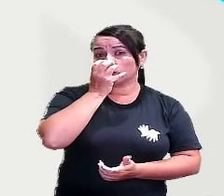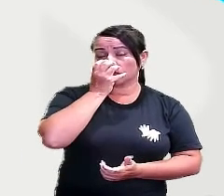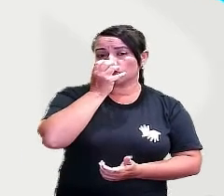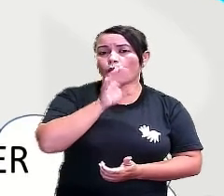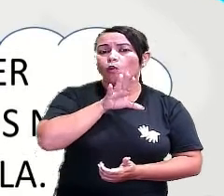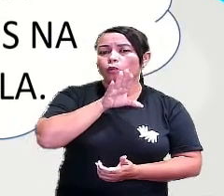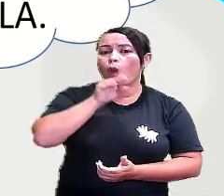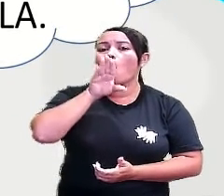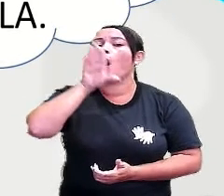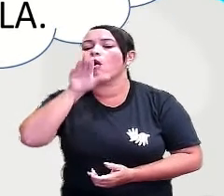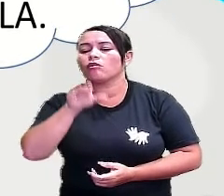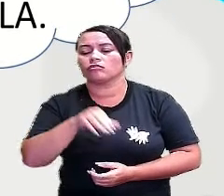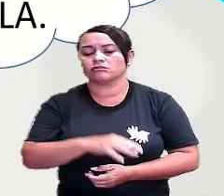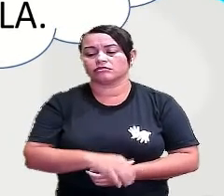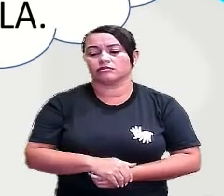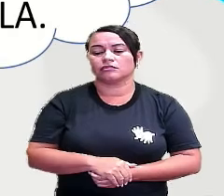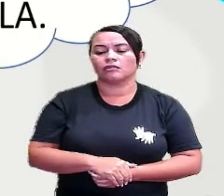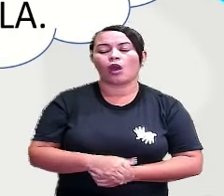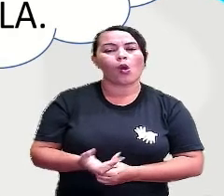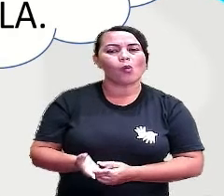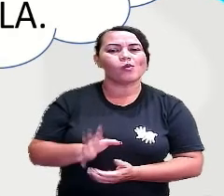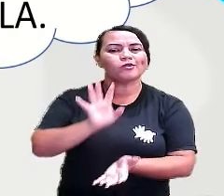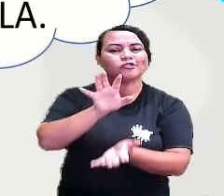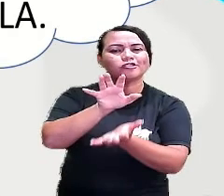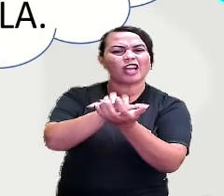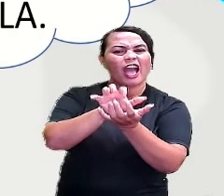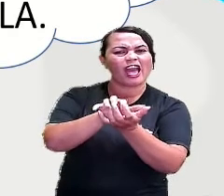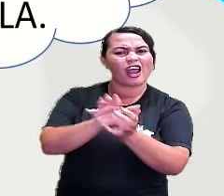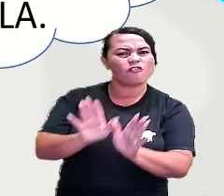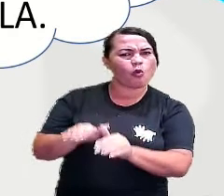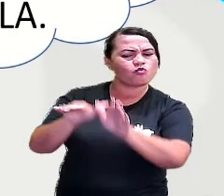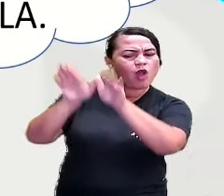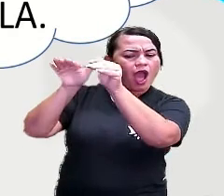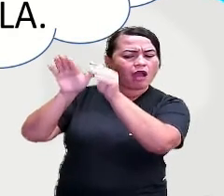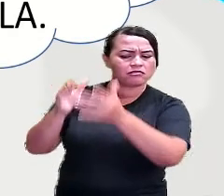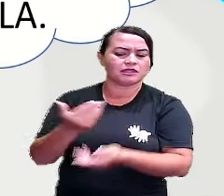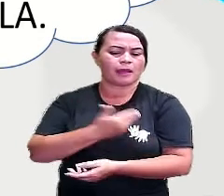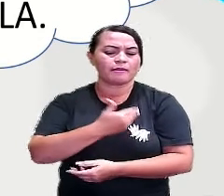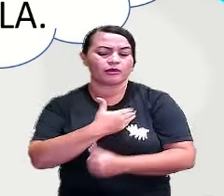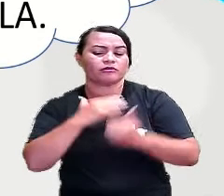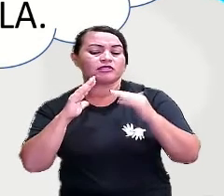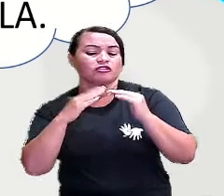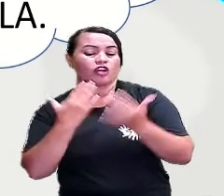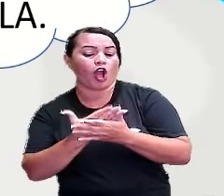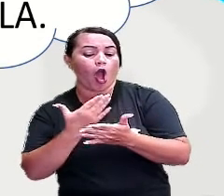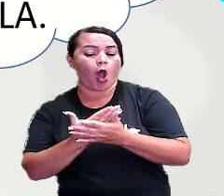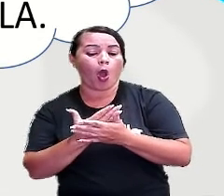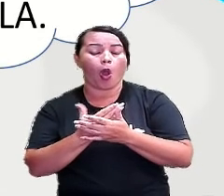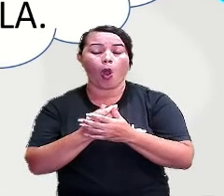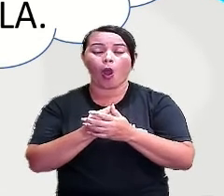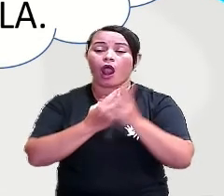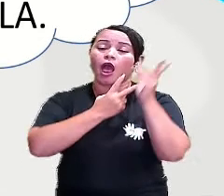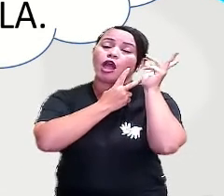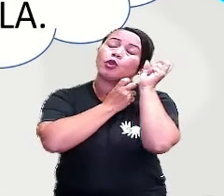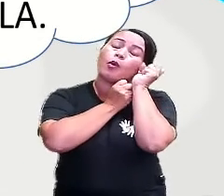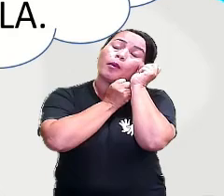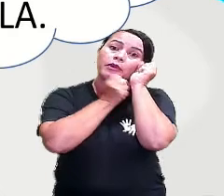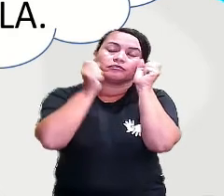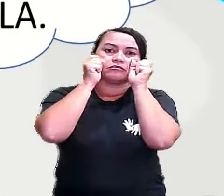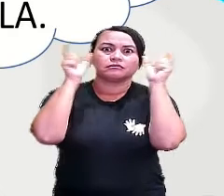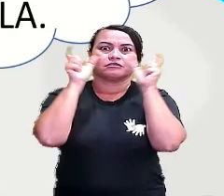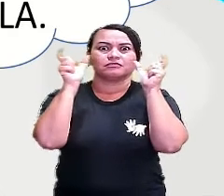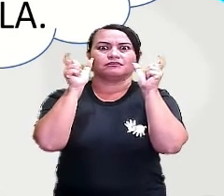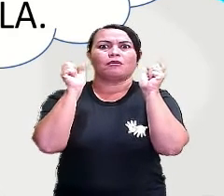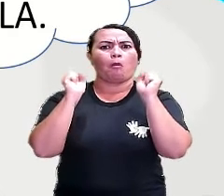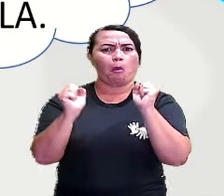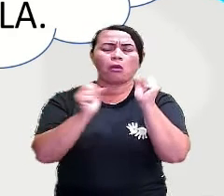latir, um jacaré voar, fazer amigos na escola, dormir de olhos abertos. Eu vou